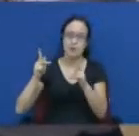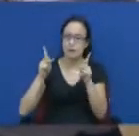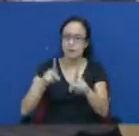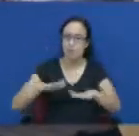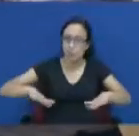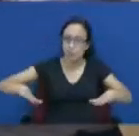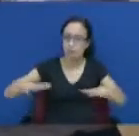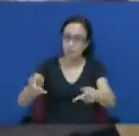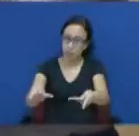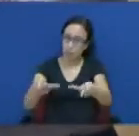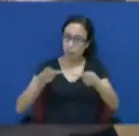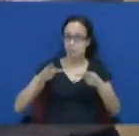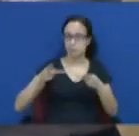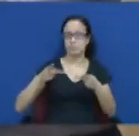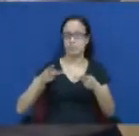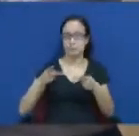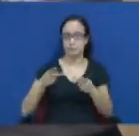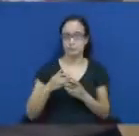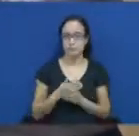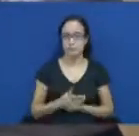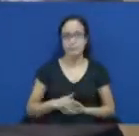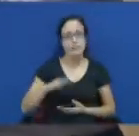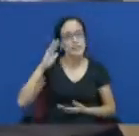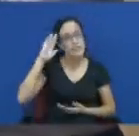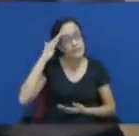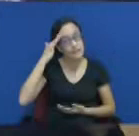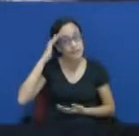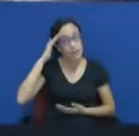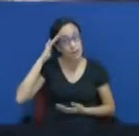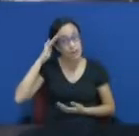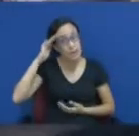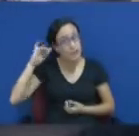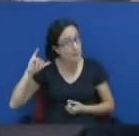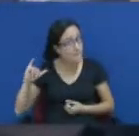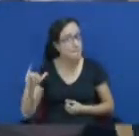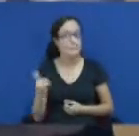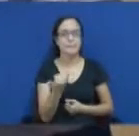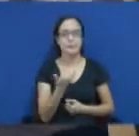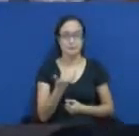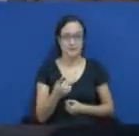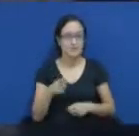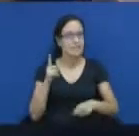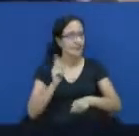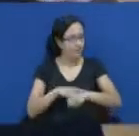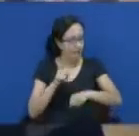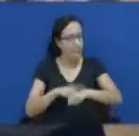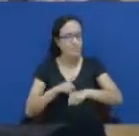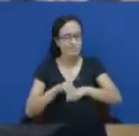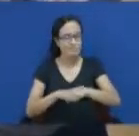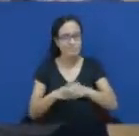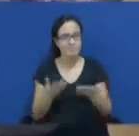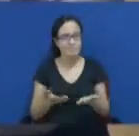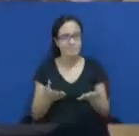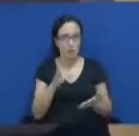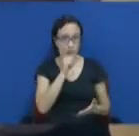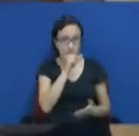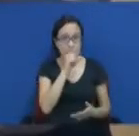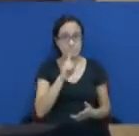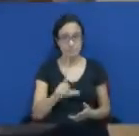nós estamos tendo a oportunidade de fazer um grande marco no nosso município,